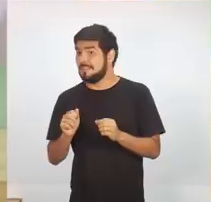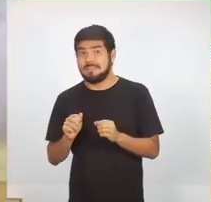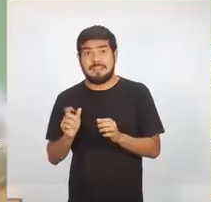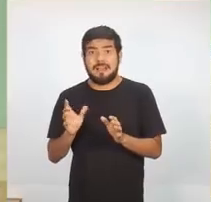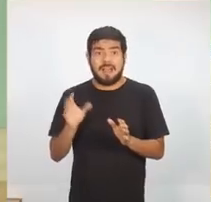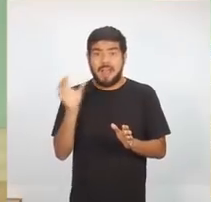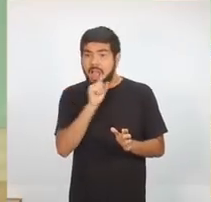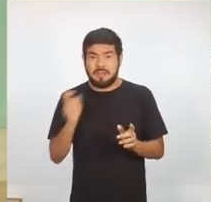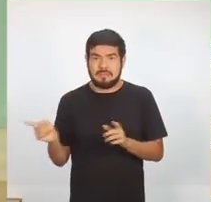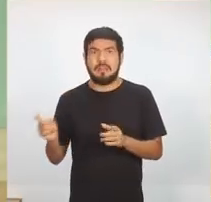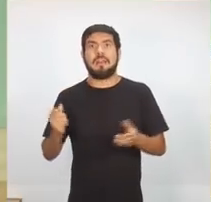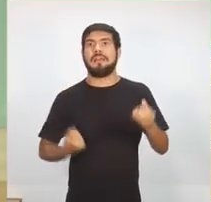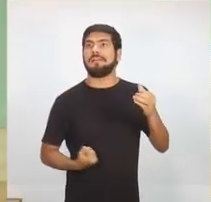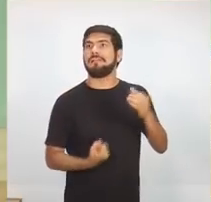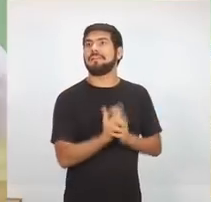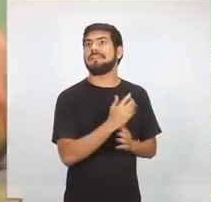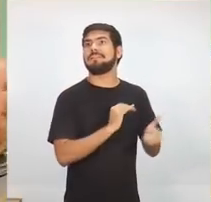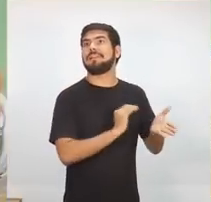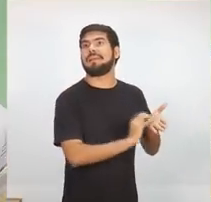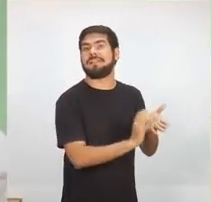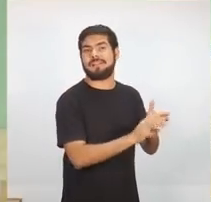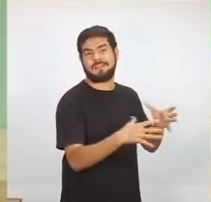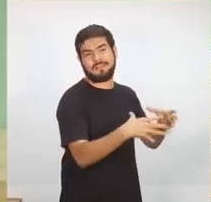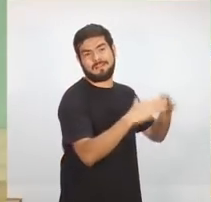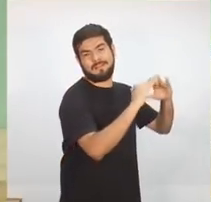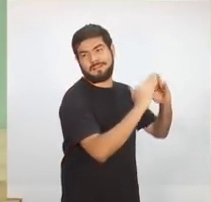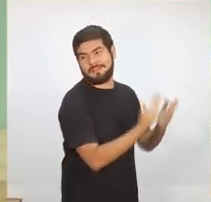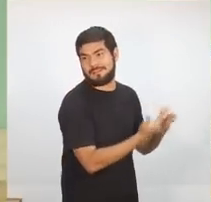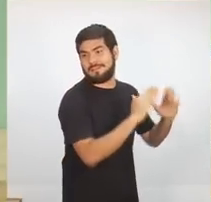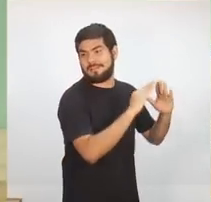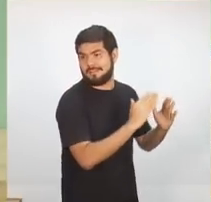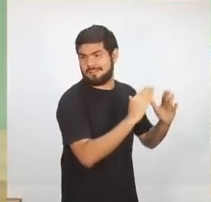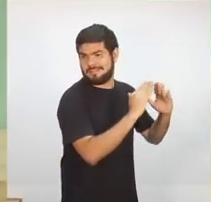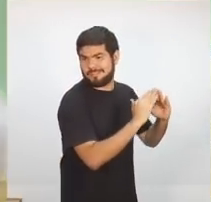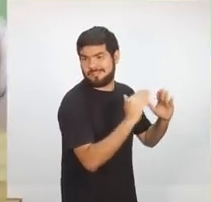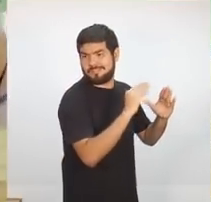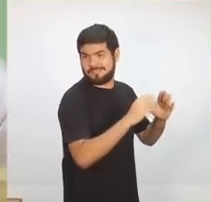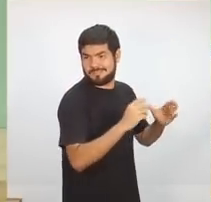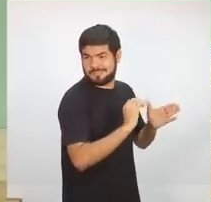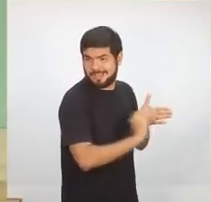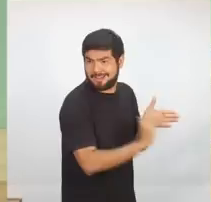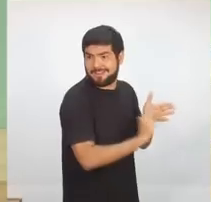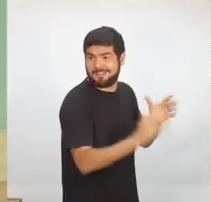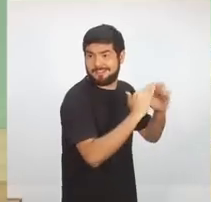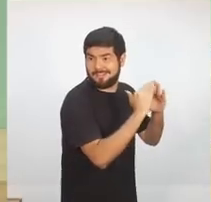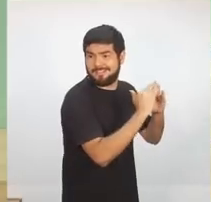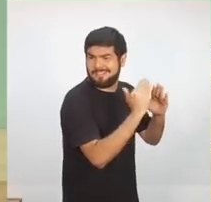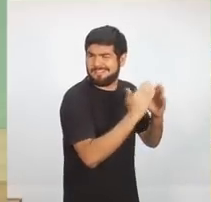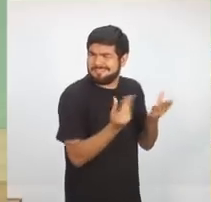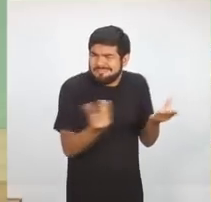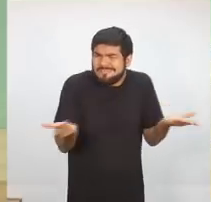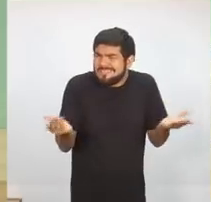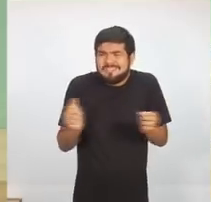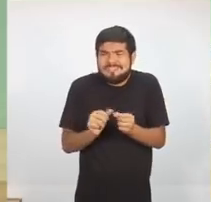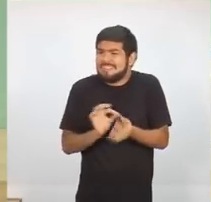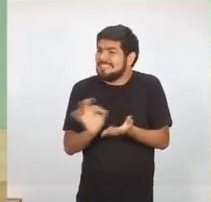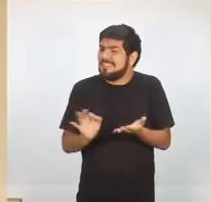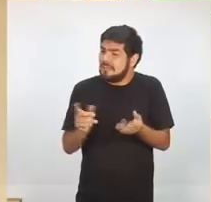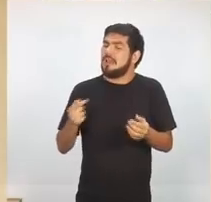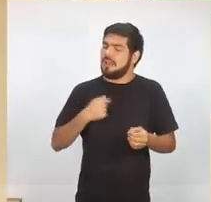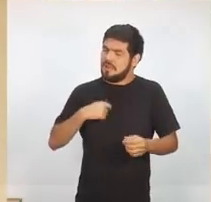secretaria, contrata não sei quem e nada se resolve. Você sabe que eu consigo e nós vamos conseguir fazer isso por você.